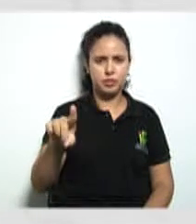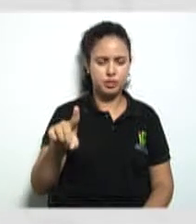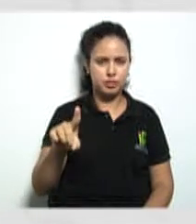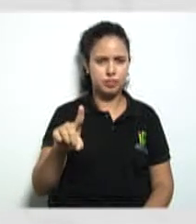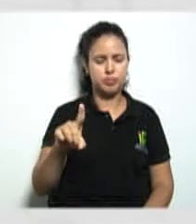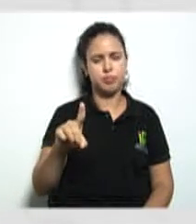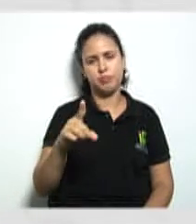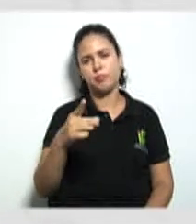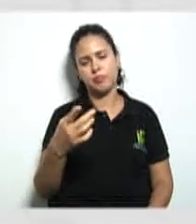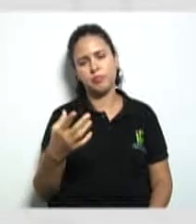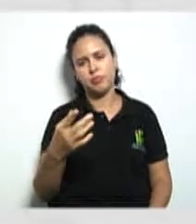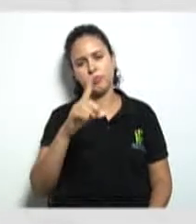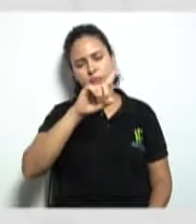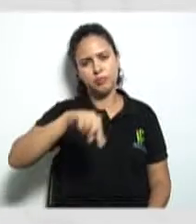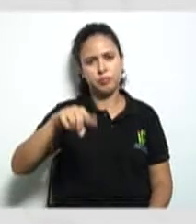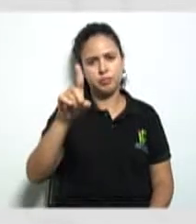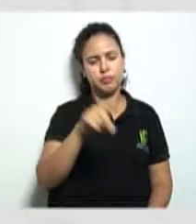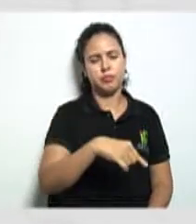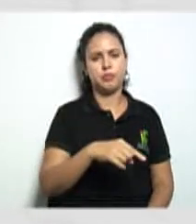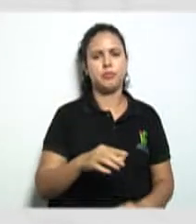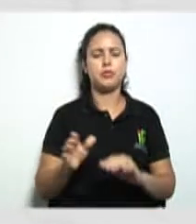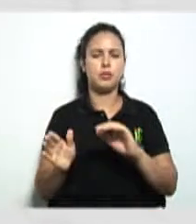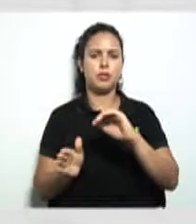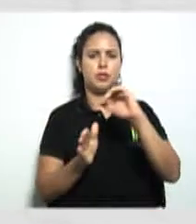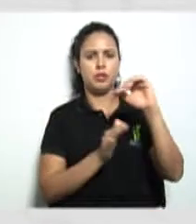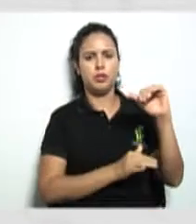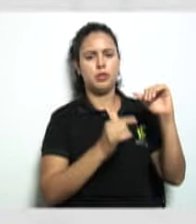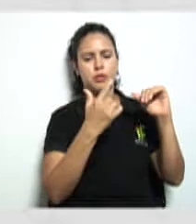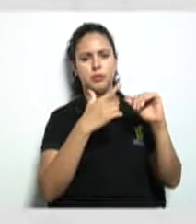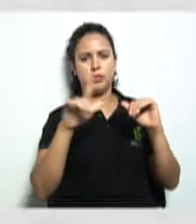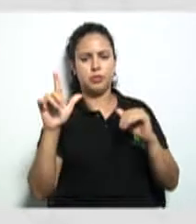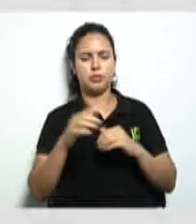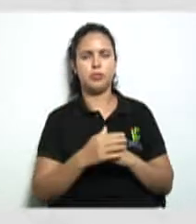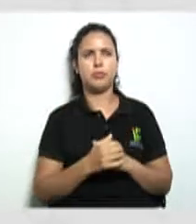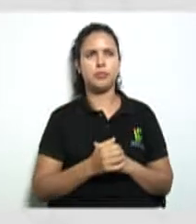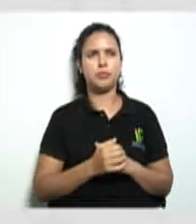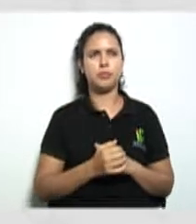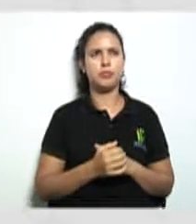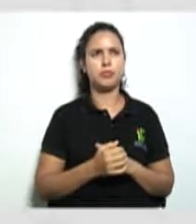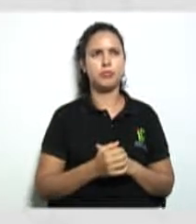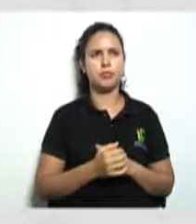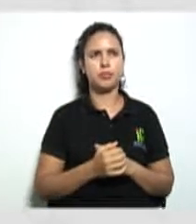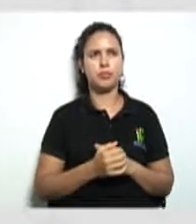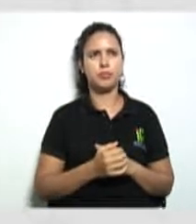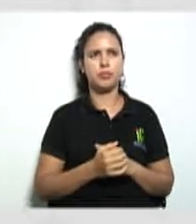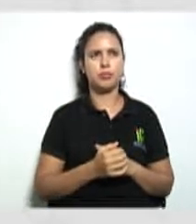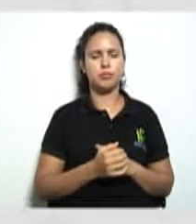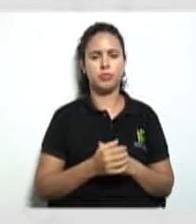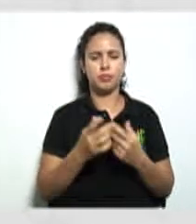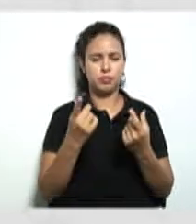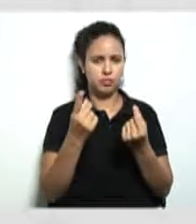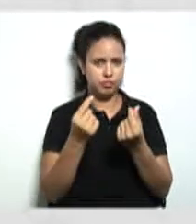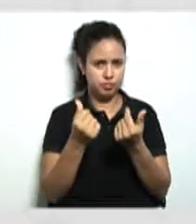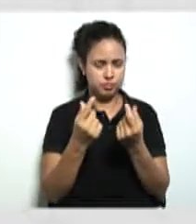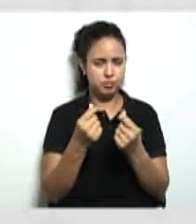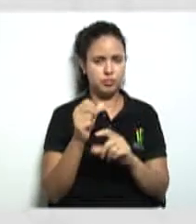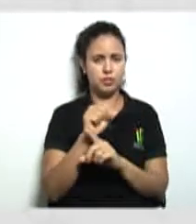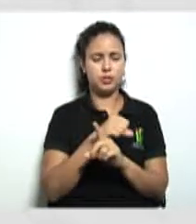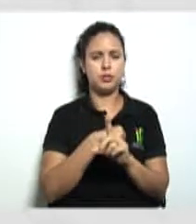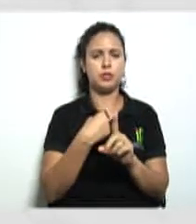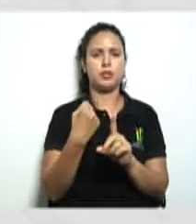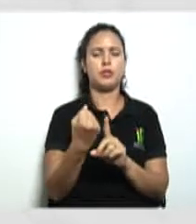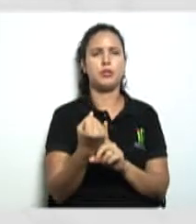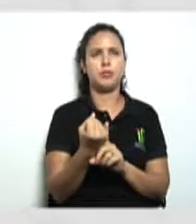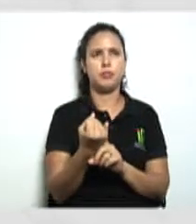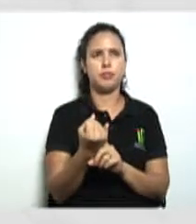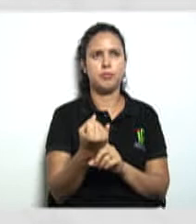capital social né lembra que nós já falamos também um pouco sobre o capital social e os órgãos